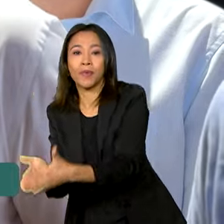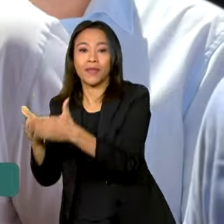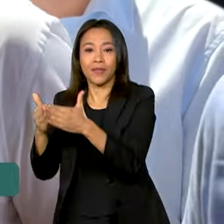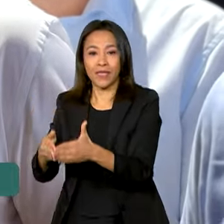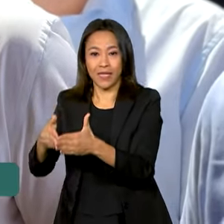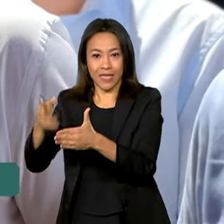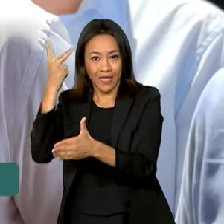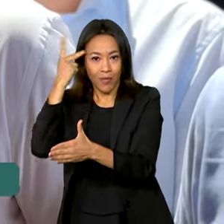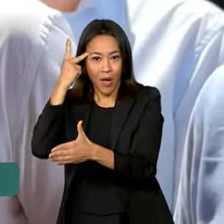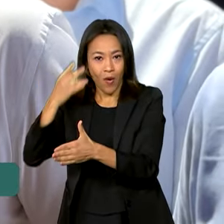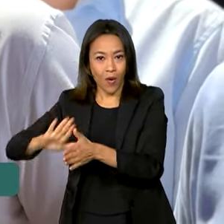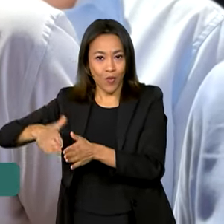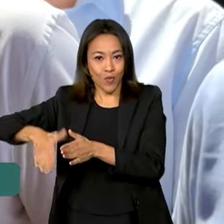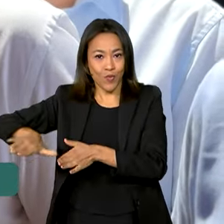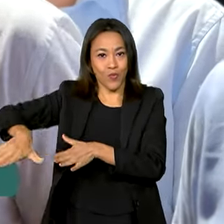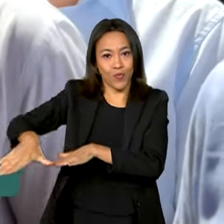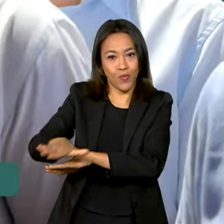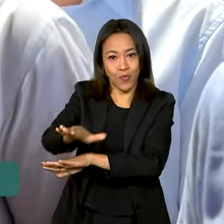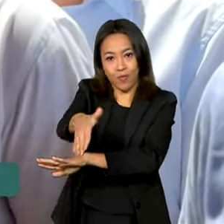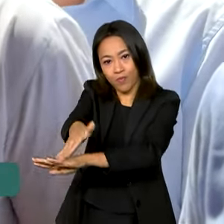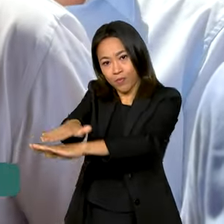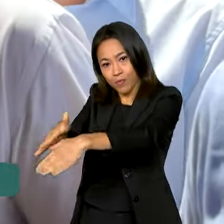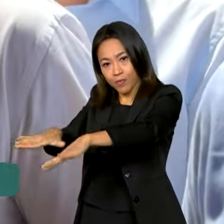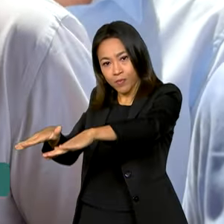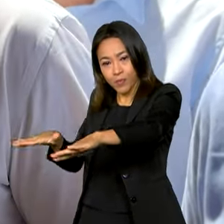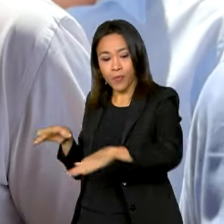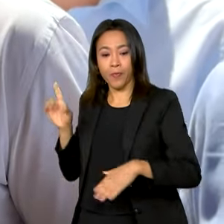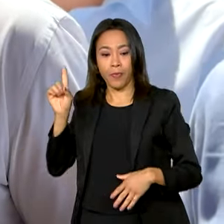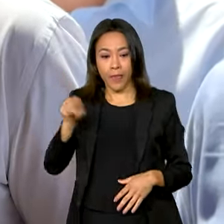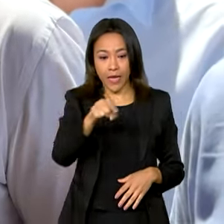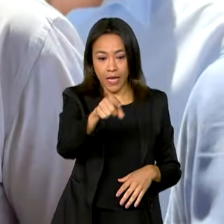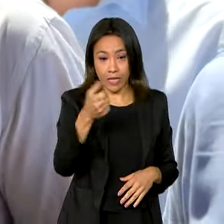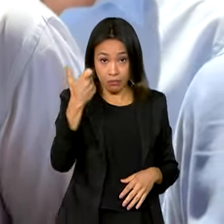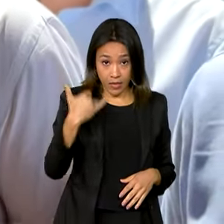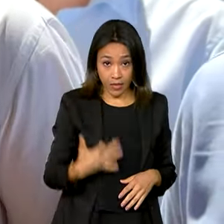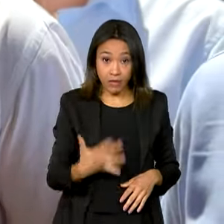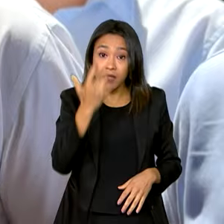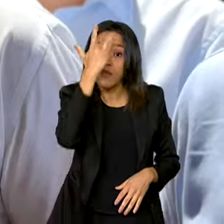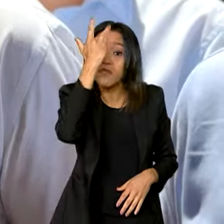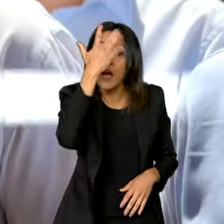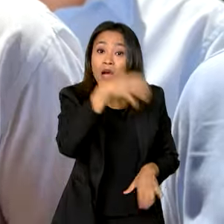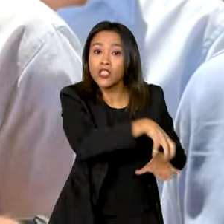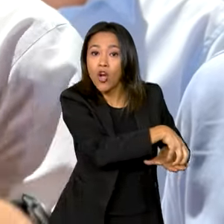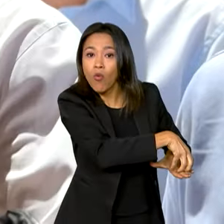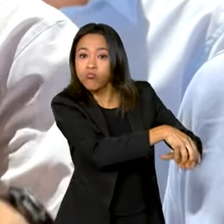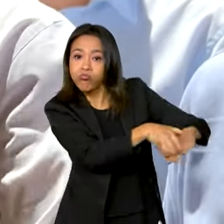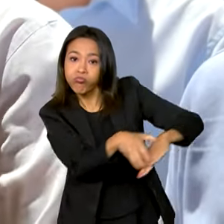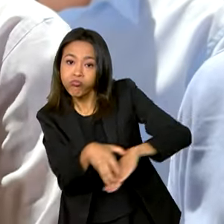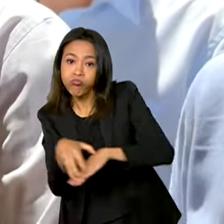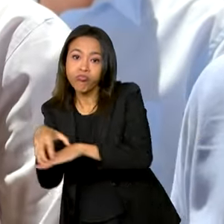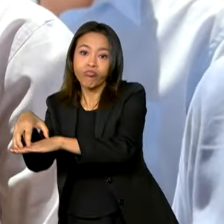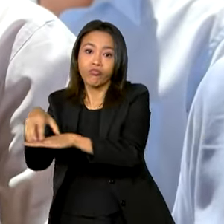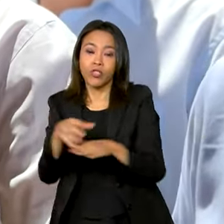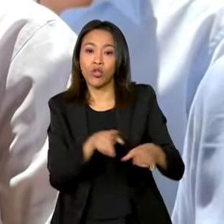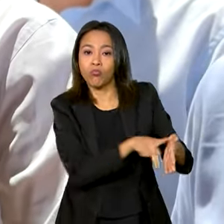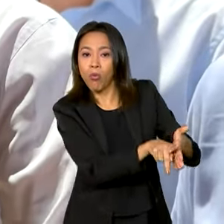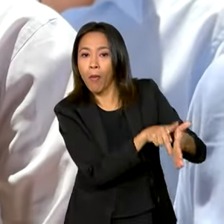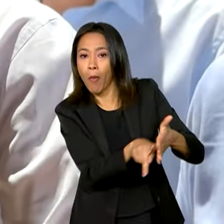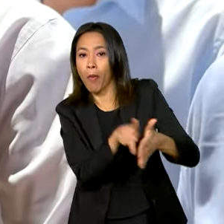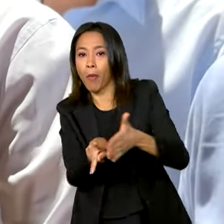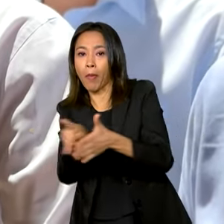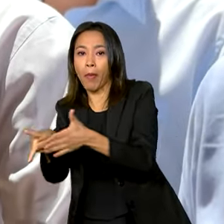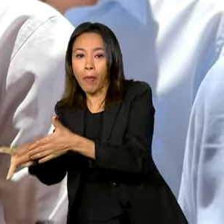Vai significar mais facilidade para o escoamento da produção, ganho de competitividade e mais recursos ficando na região.